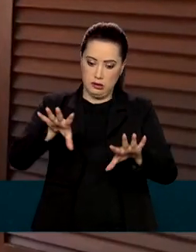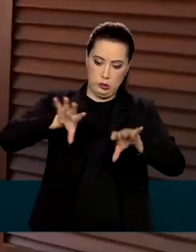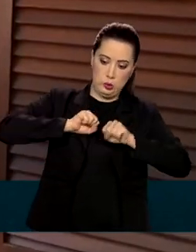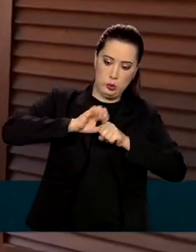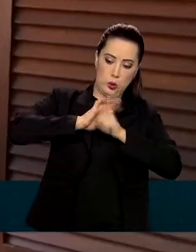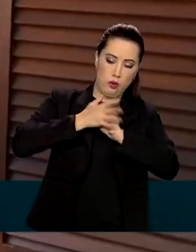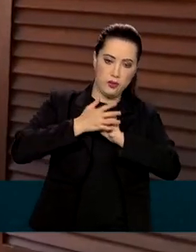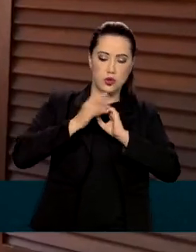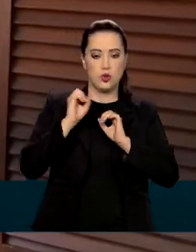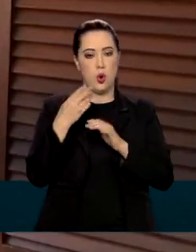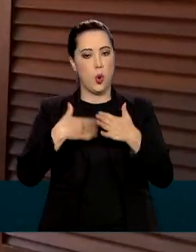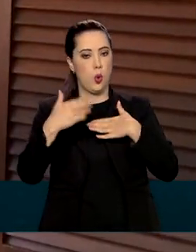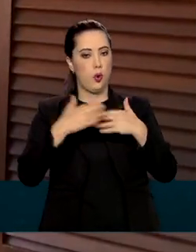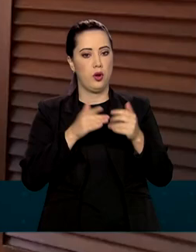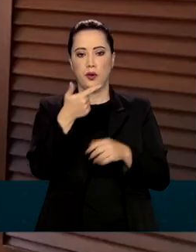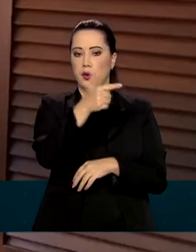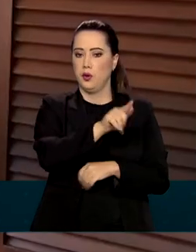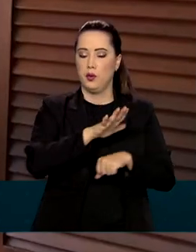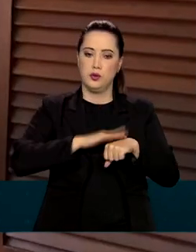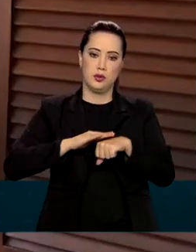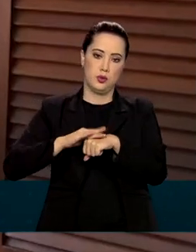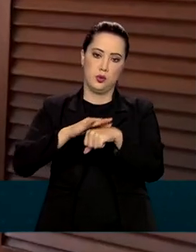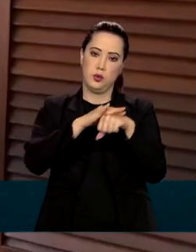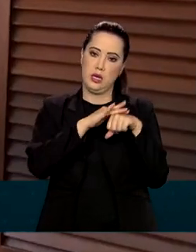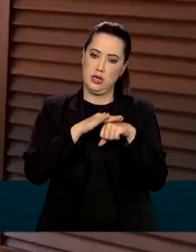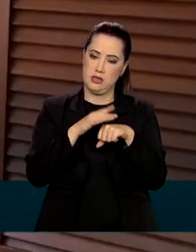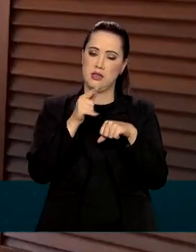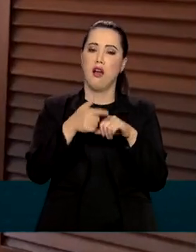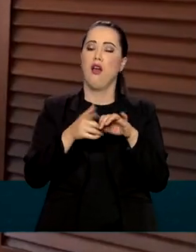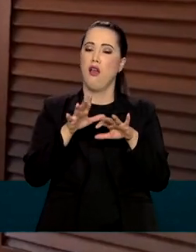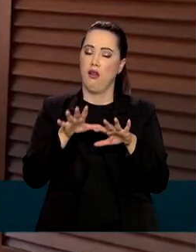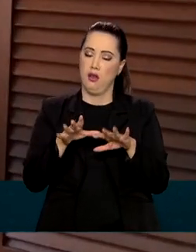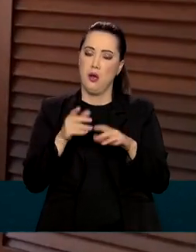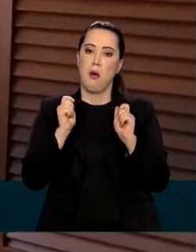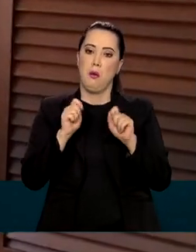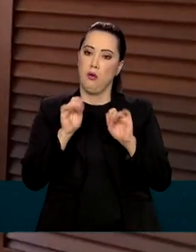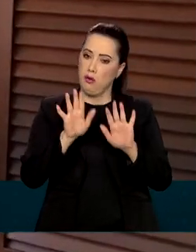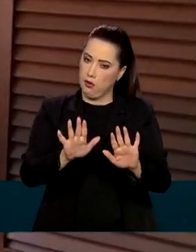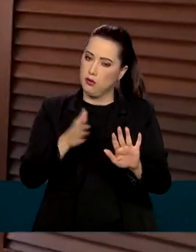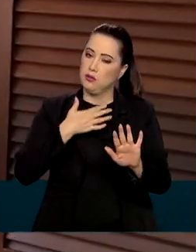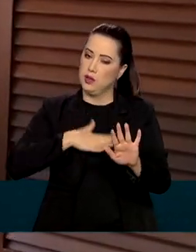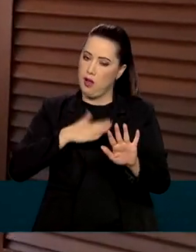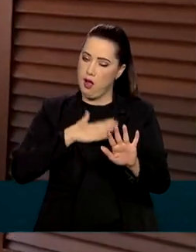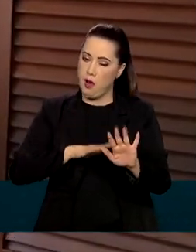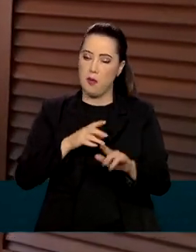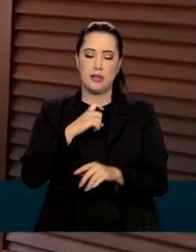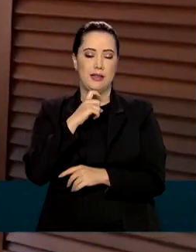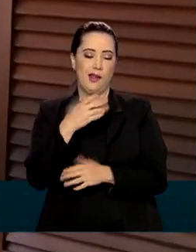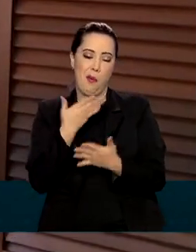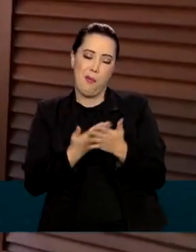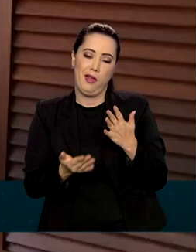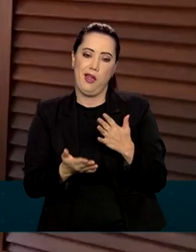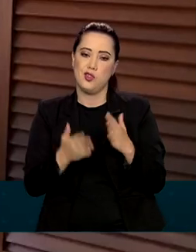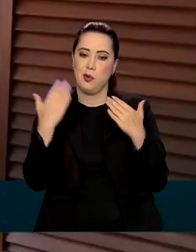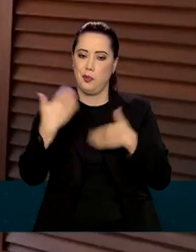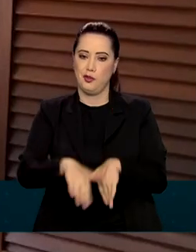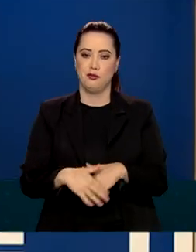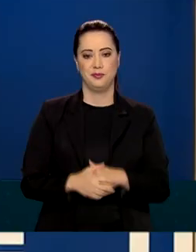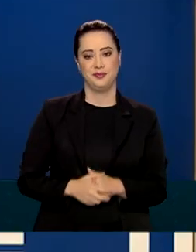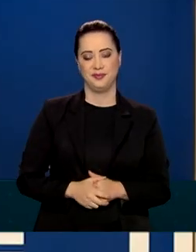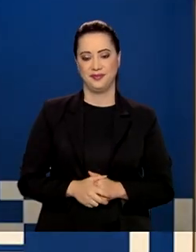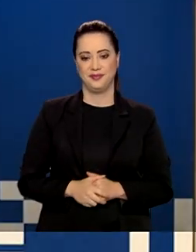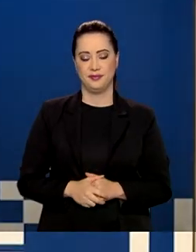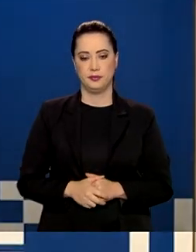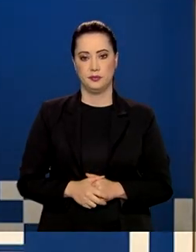Covid ou qualquer outra doença infectocontagiosa, fique tranquilo, ninguém vai perder as provas.